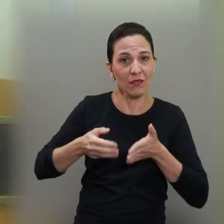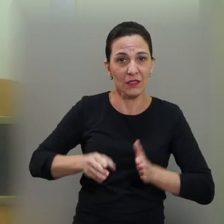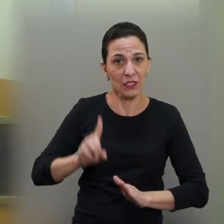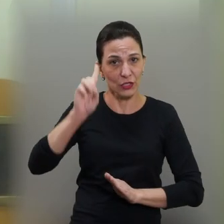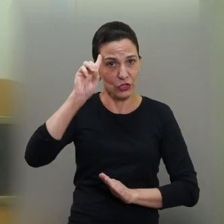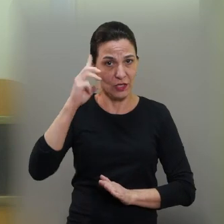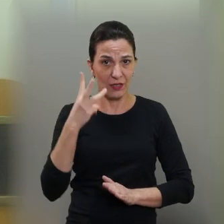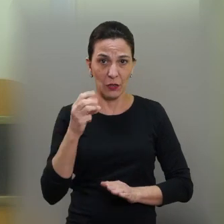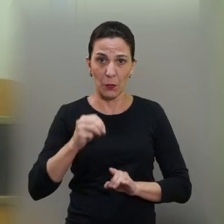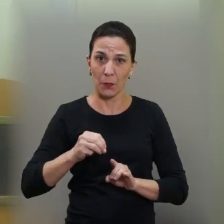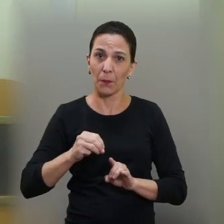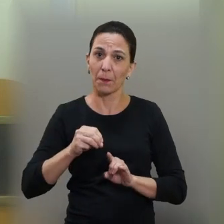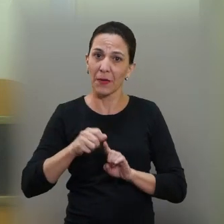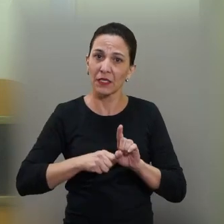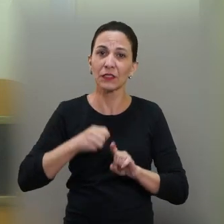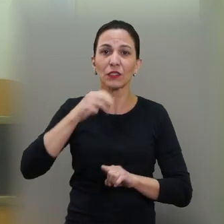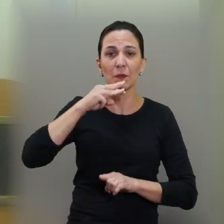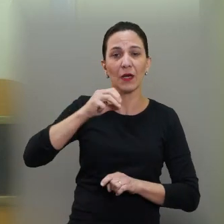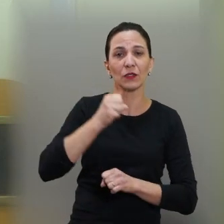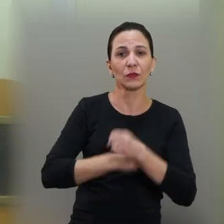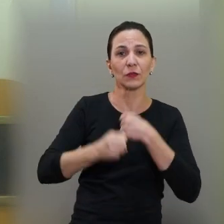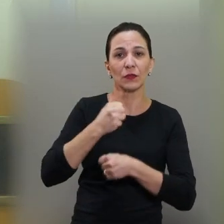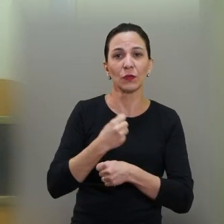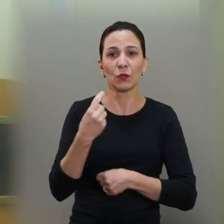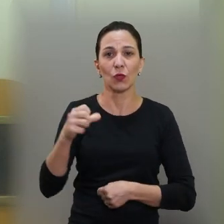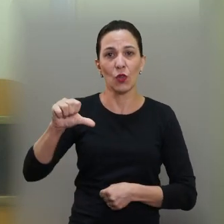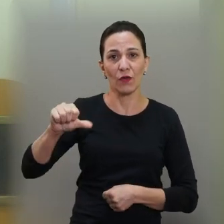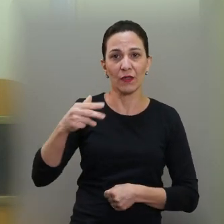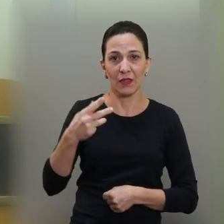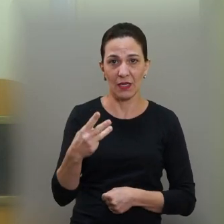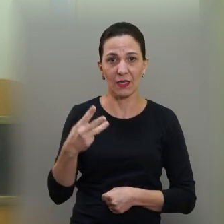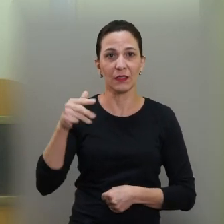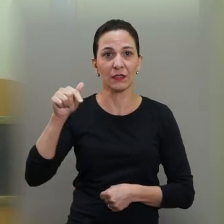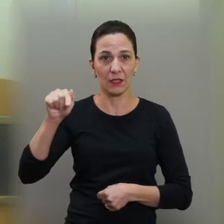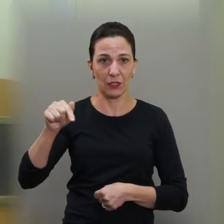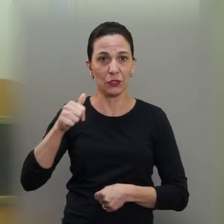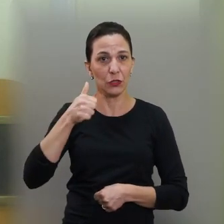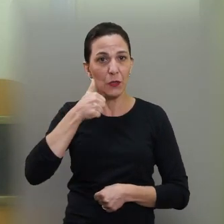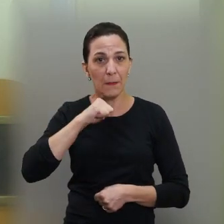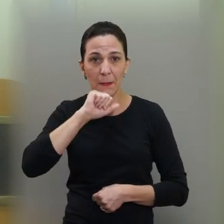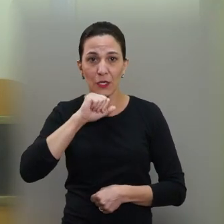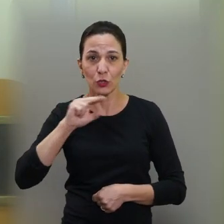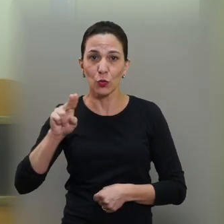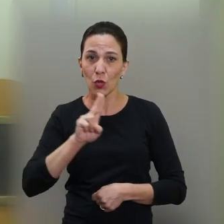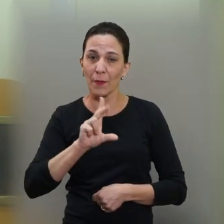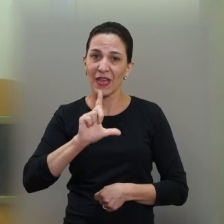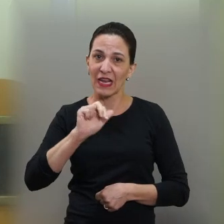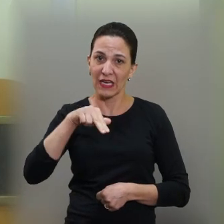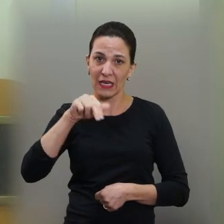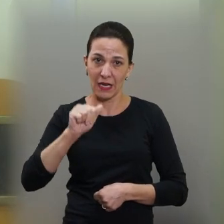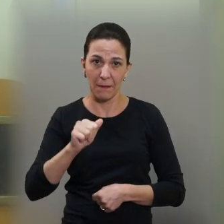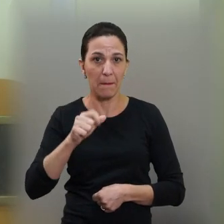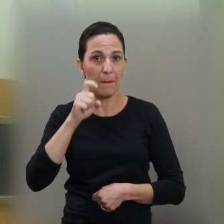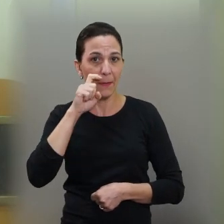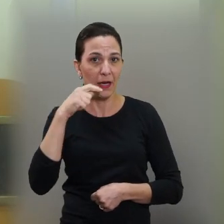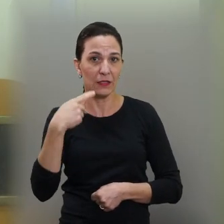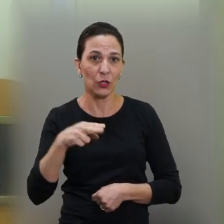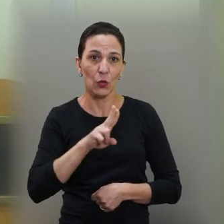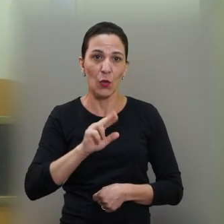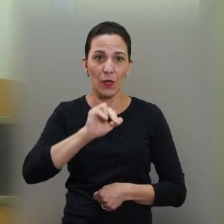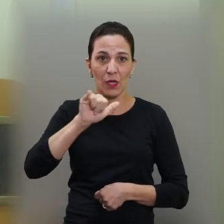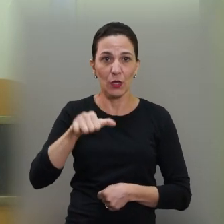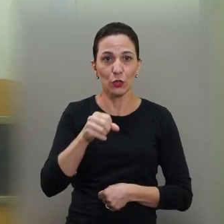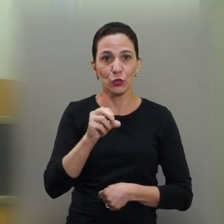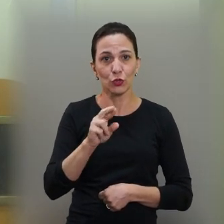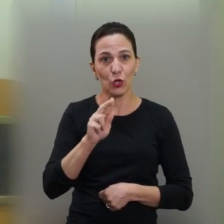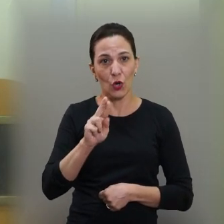dia 30 de março de 1937. Filho de Ângela Martinez Correia, Lina, e do professor Jorge Borges